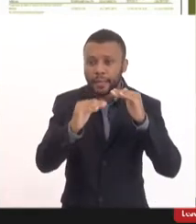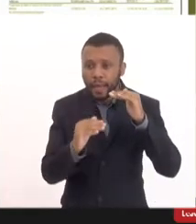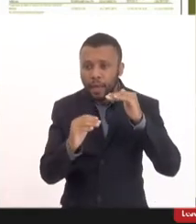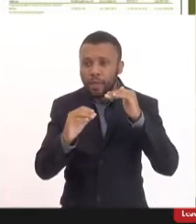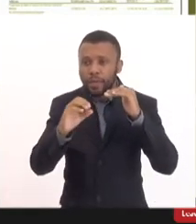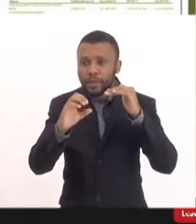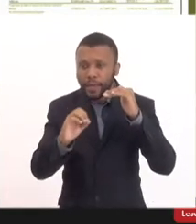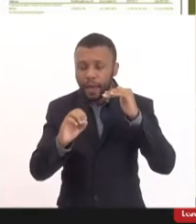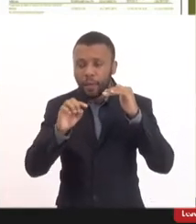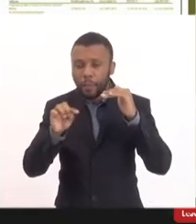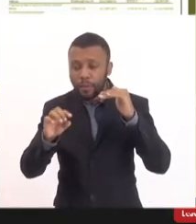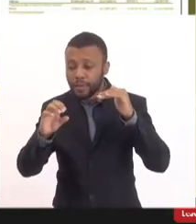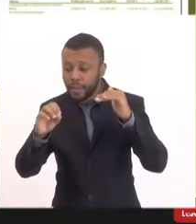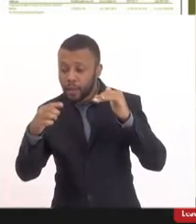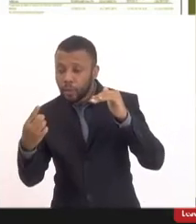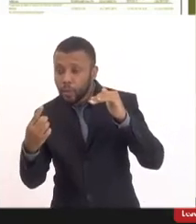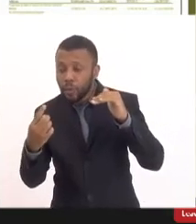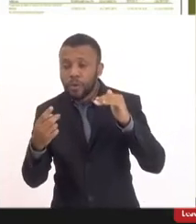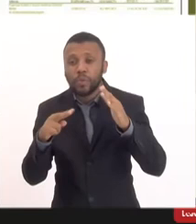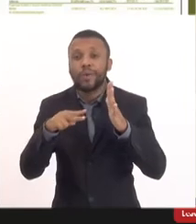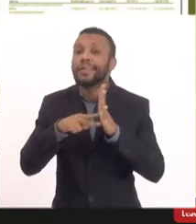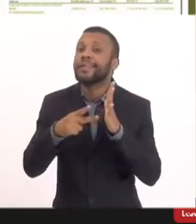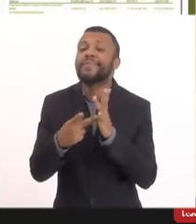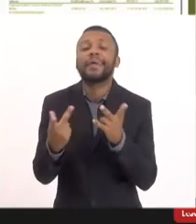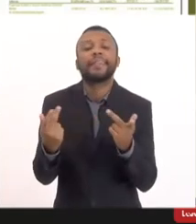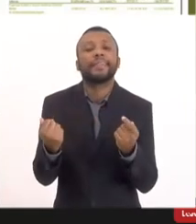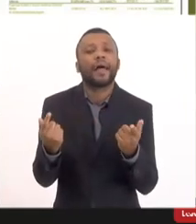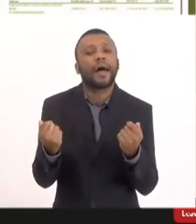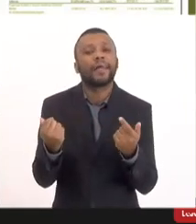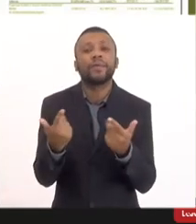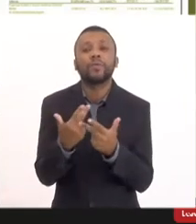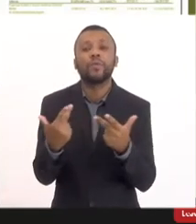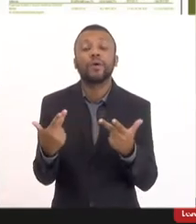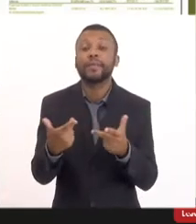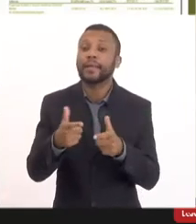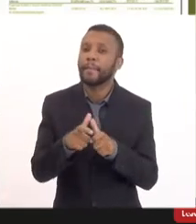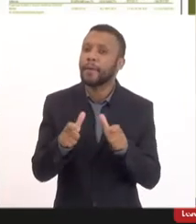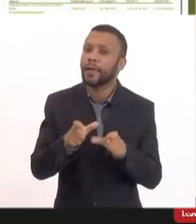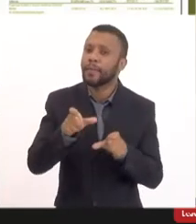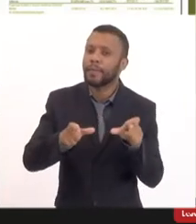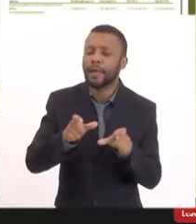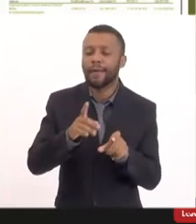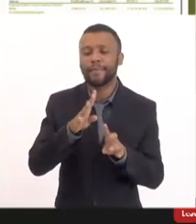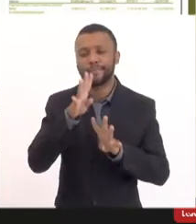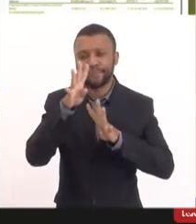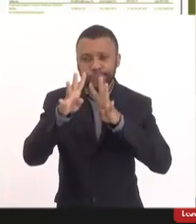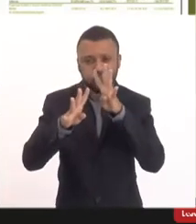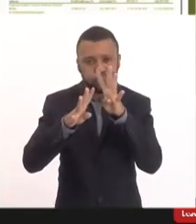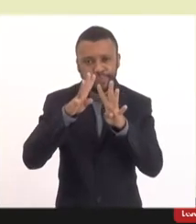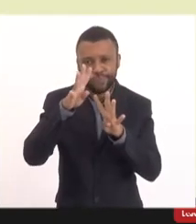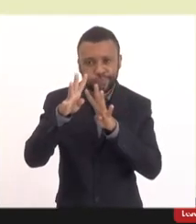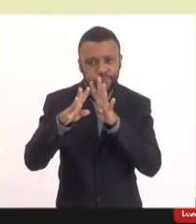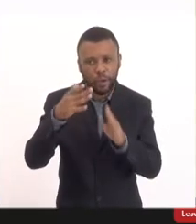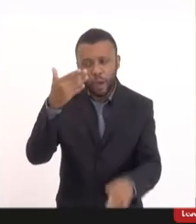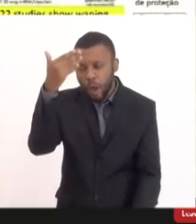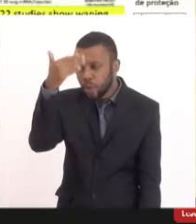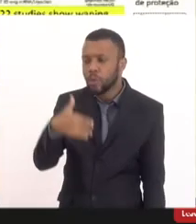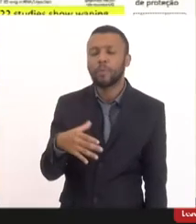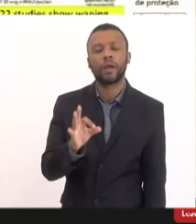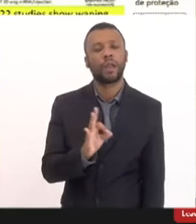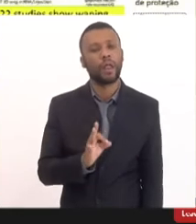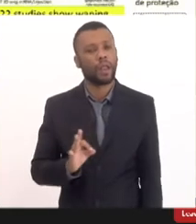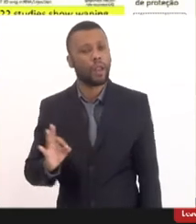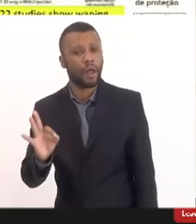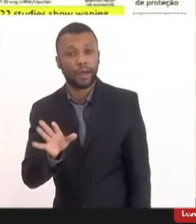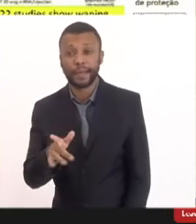ele não tem significância nenhuma quer dizer são coisas que as pessoas falam mas não comprovam os números comprovam e esse trabalho é